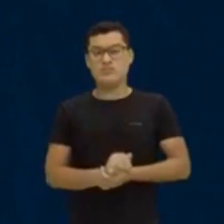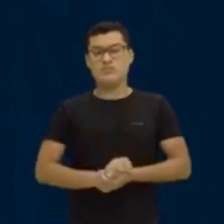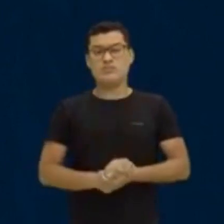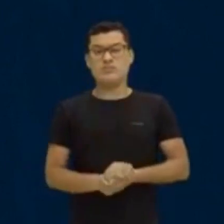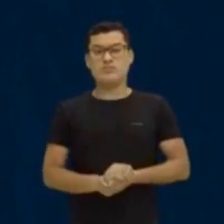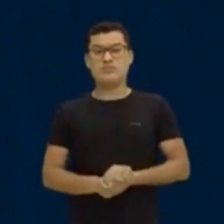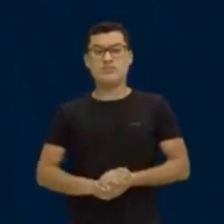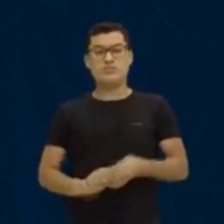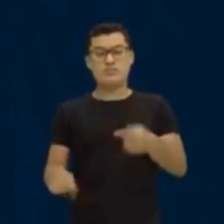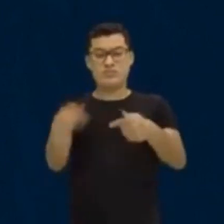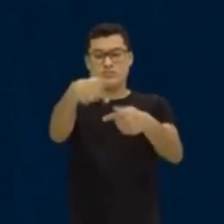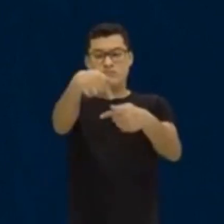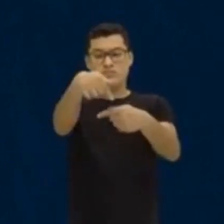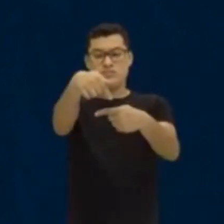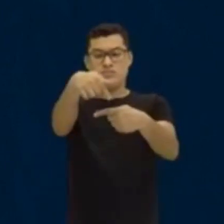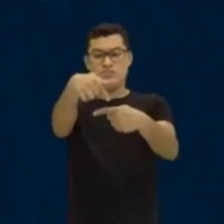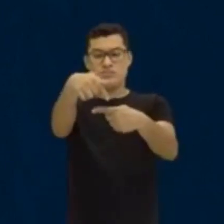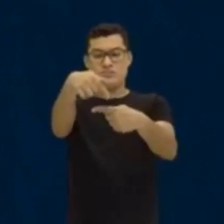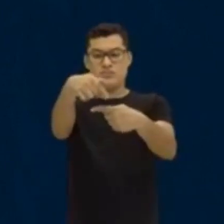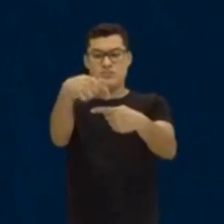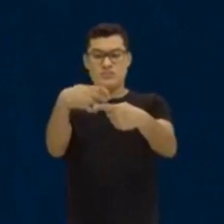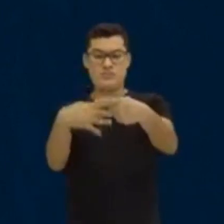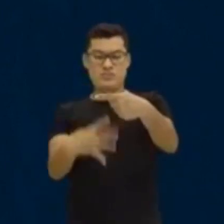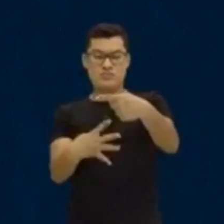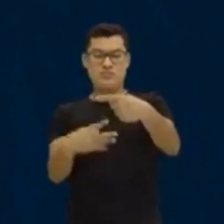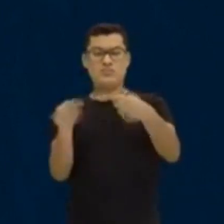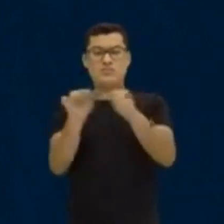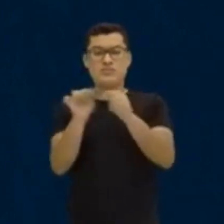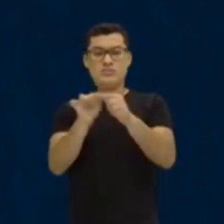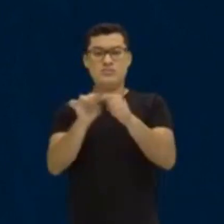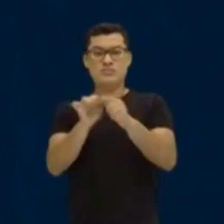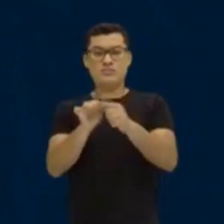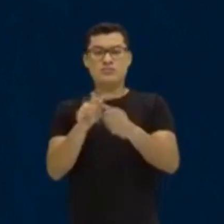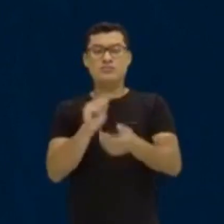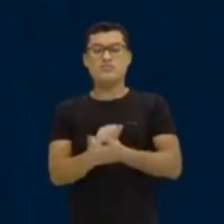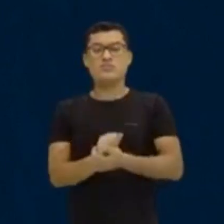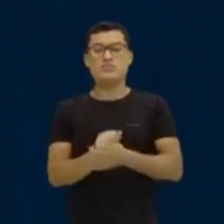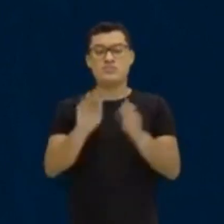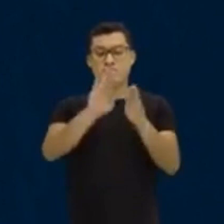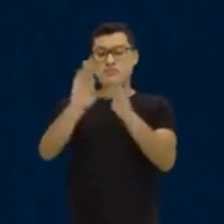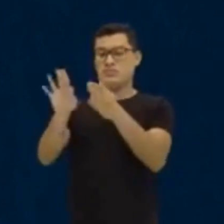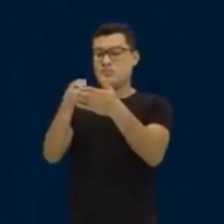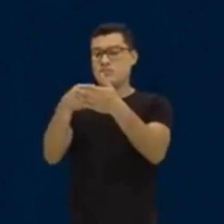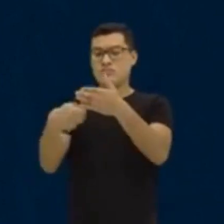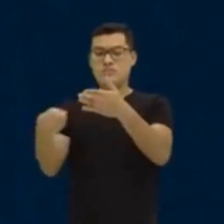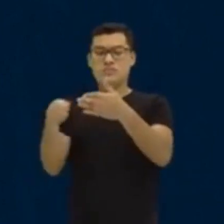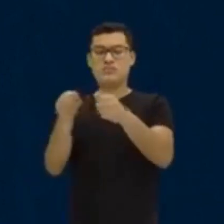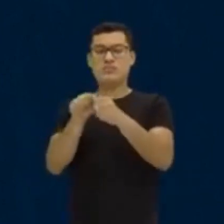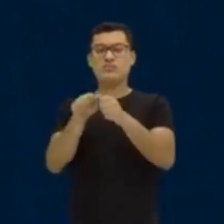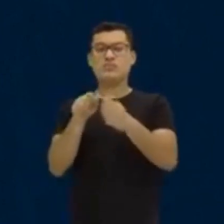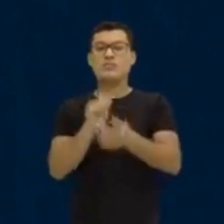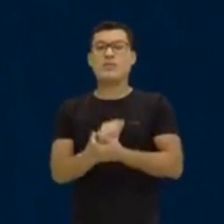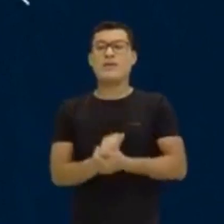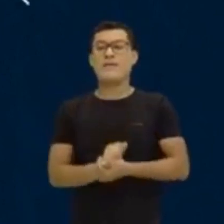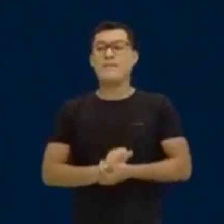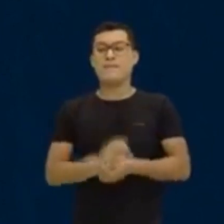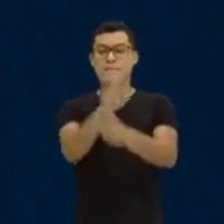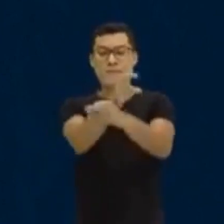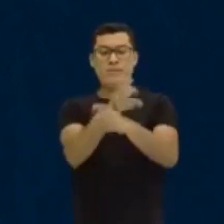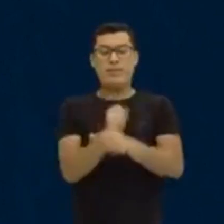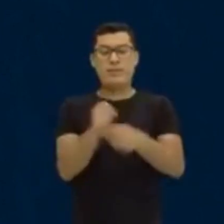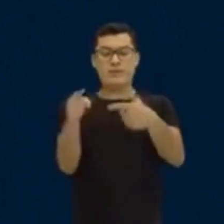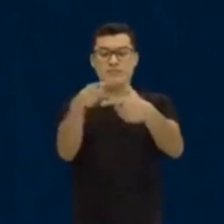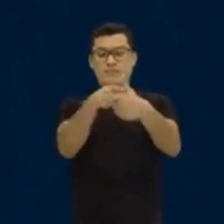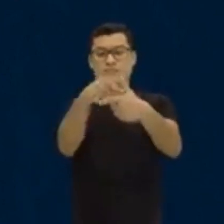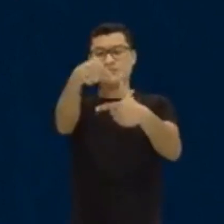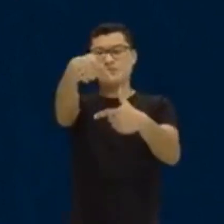quartos. Eu vou pegar o 7, ó. Vamos fazer um borrãozinho pra cá pro lado. Eu vou pegar o 7 e vou dividir